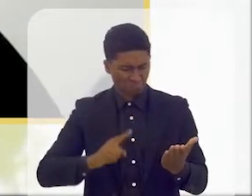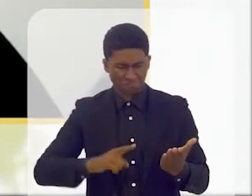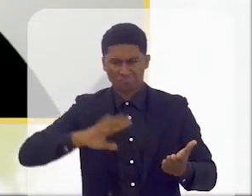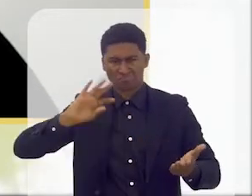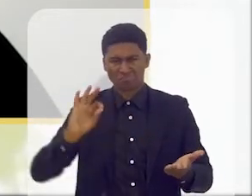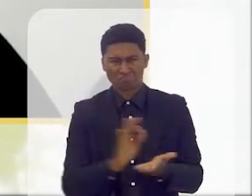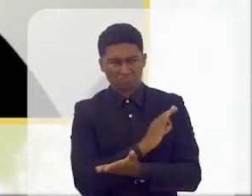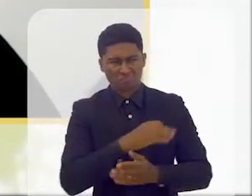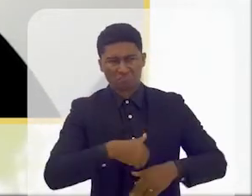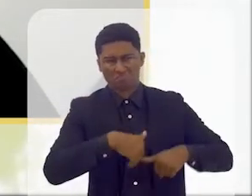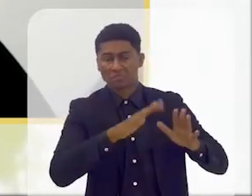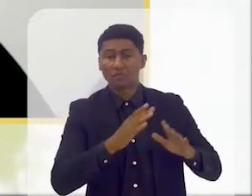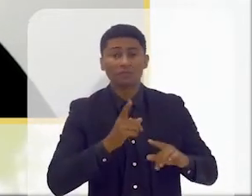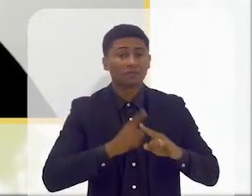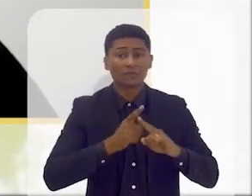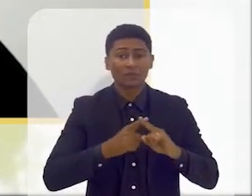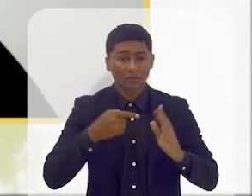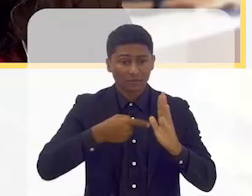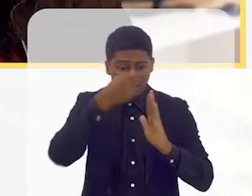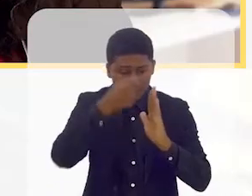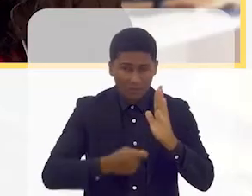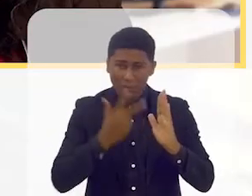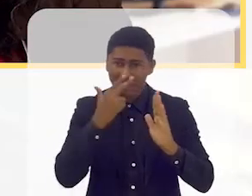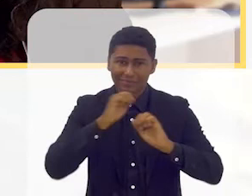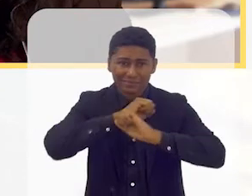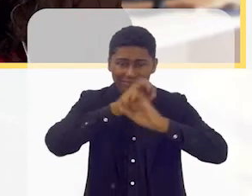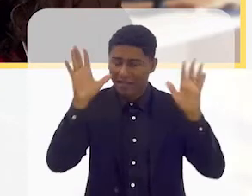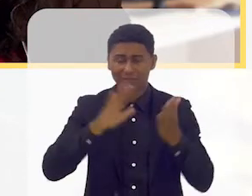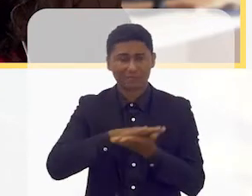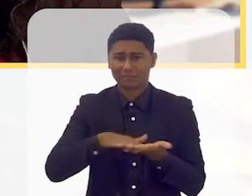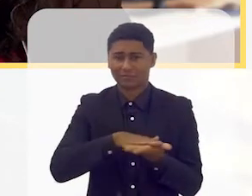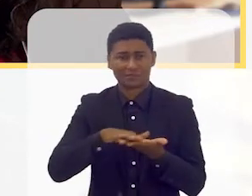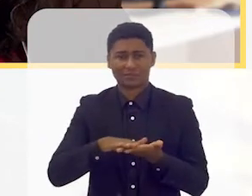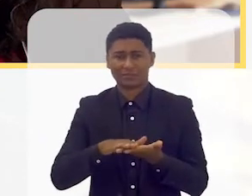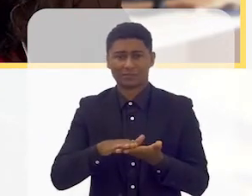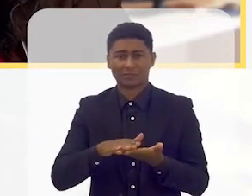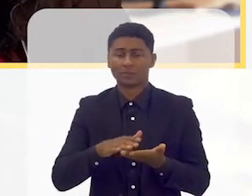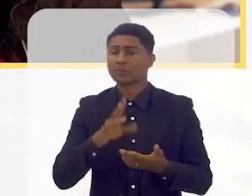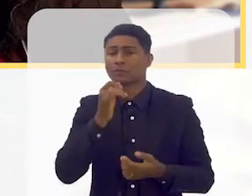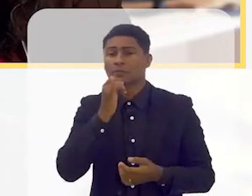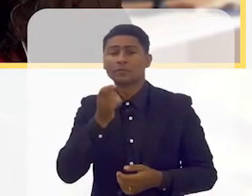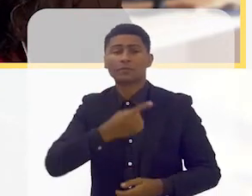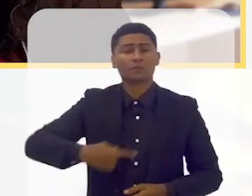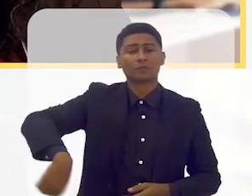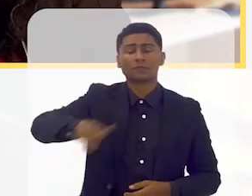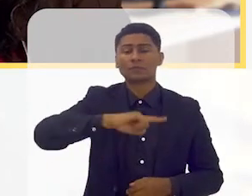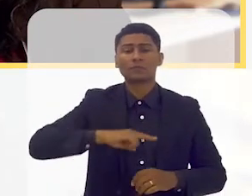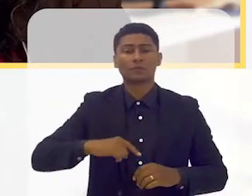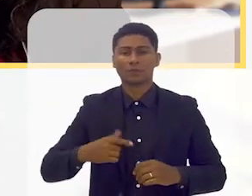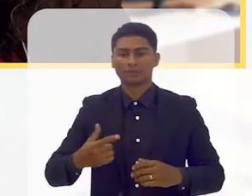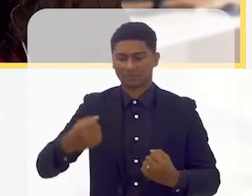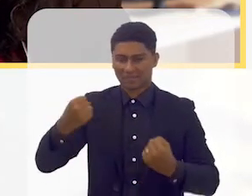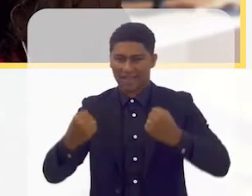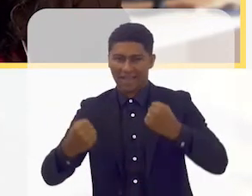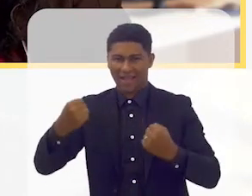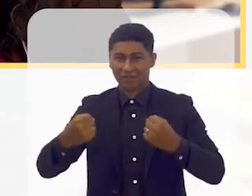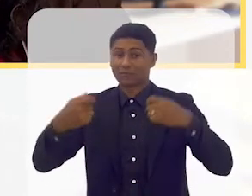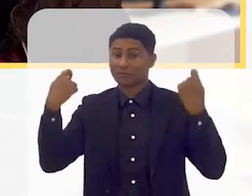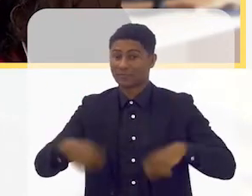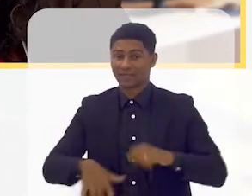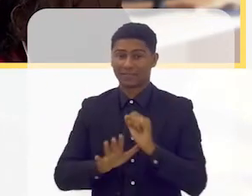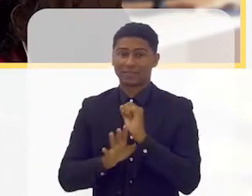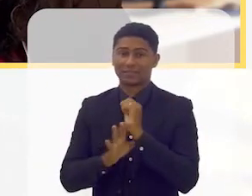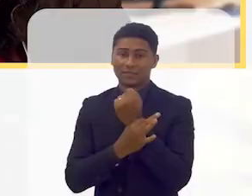não são claros. Estou a pensar uma coisa tão simples como, todos nós temos que ter seguro no carro para